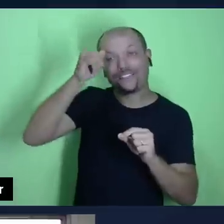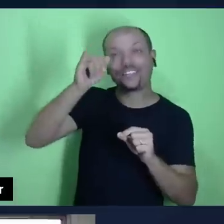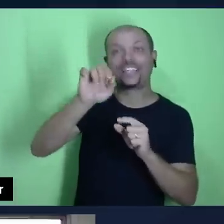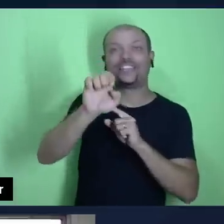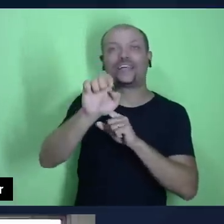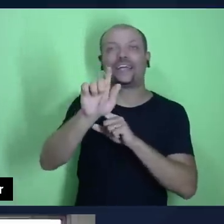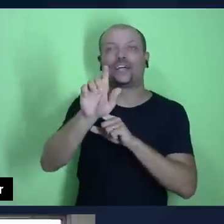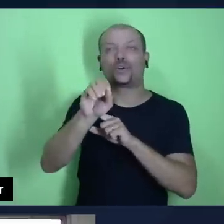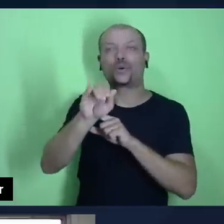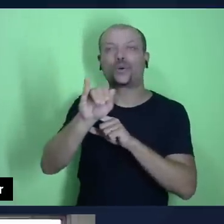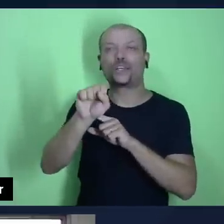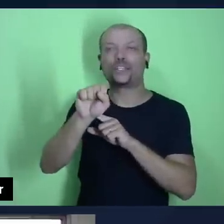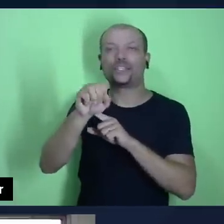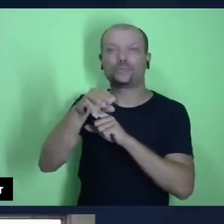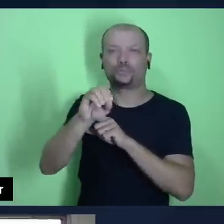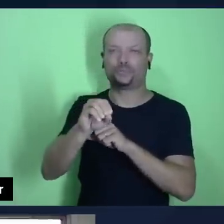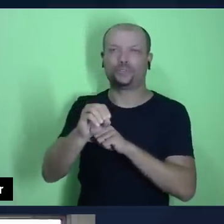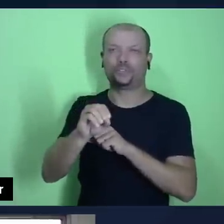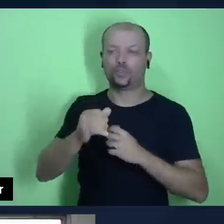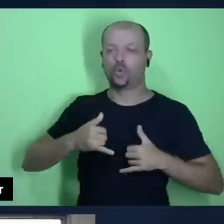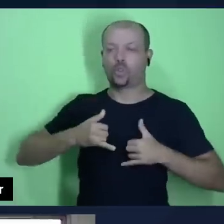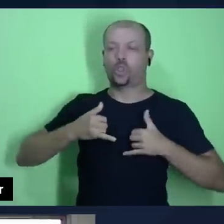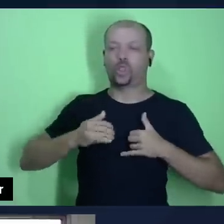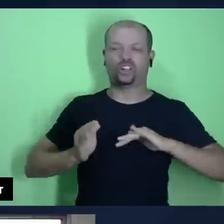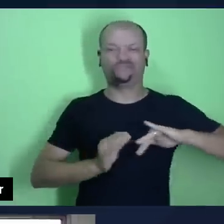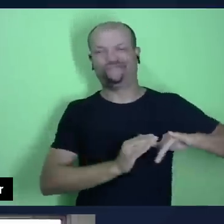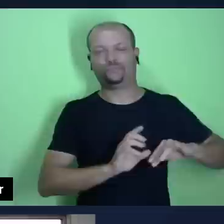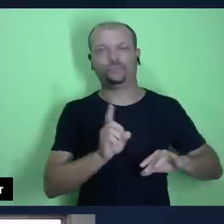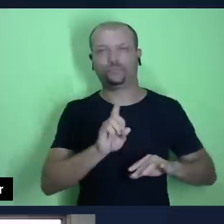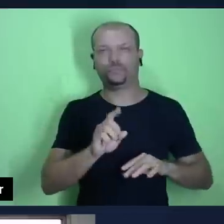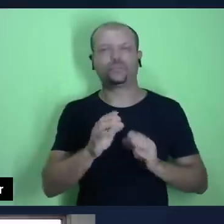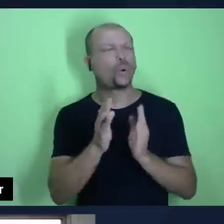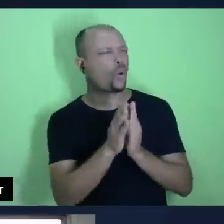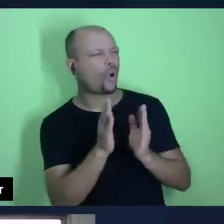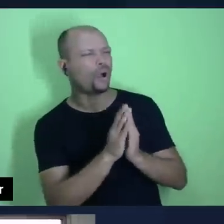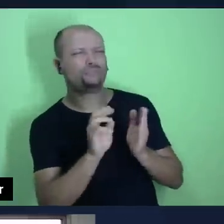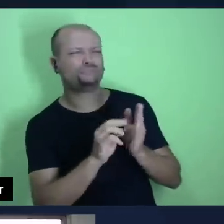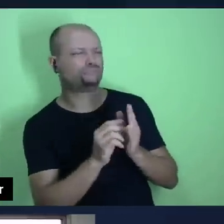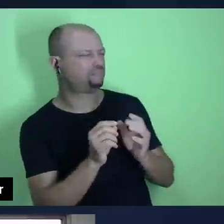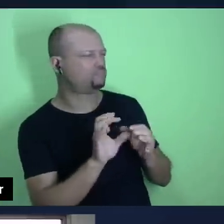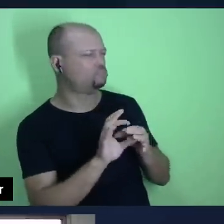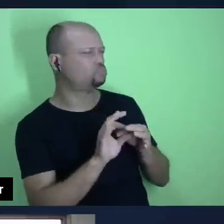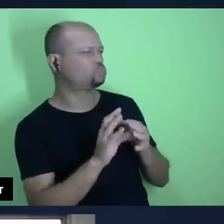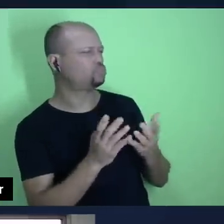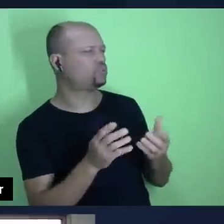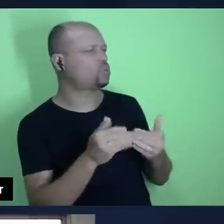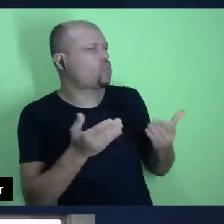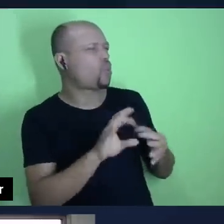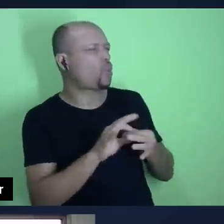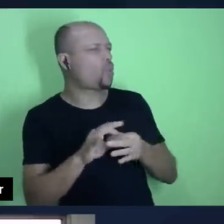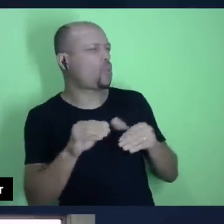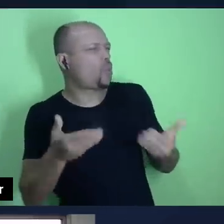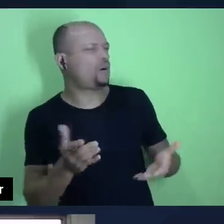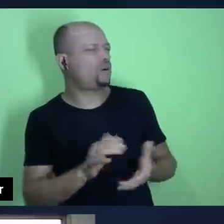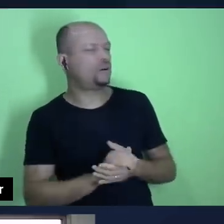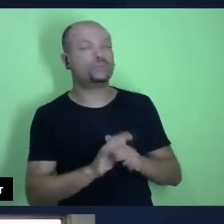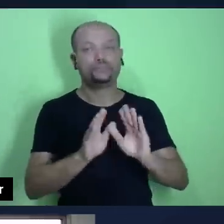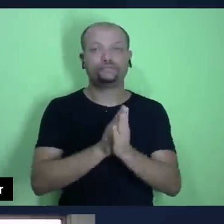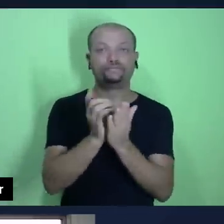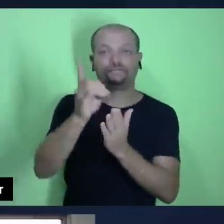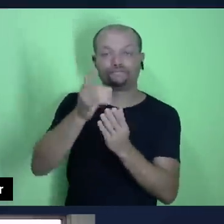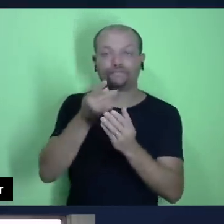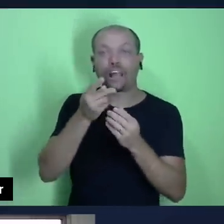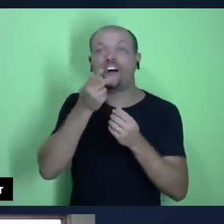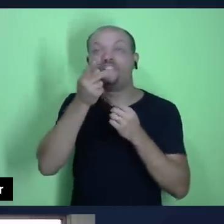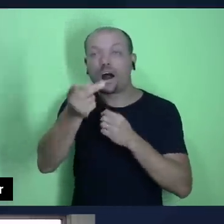pergunta, e o que tem a ver a oração com isso? A oração é interessante. A Bíblia nos ensina que nós devemos orar